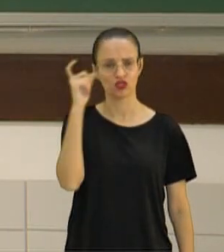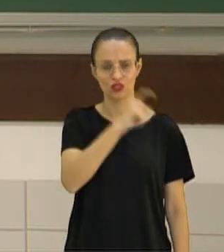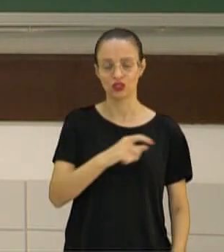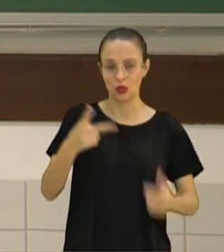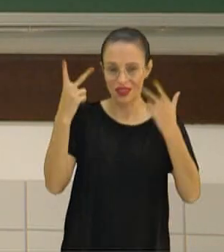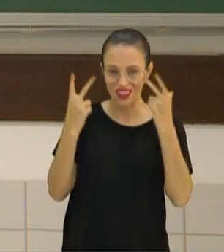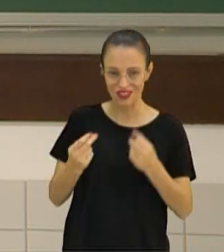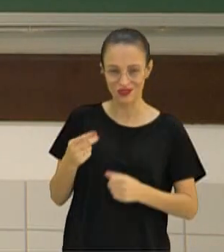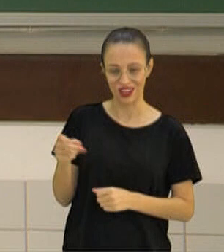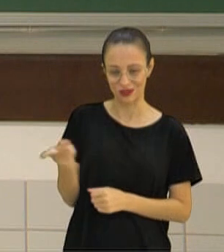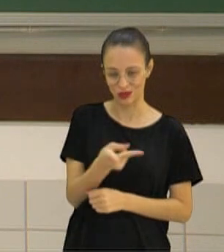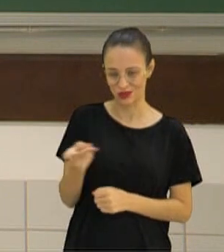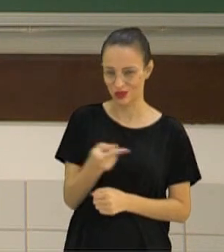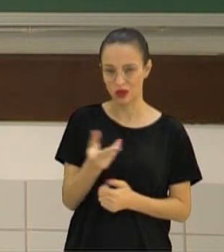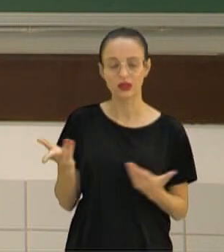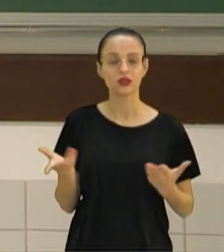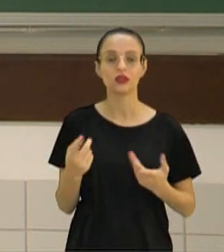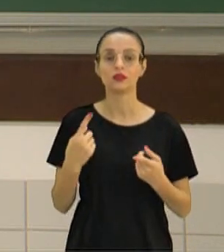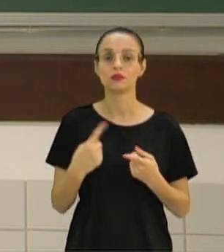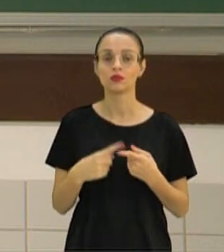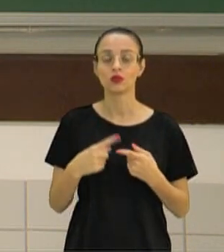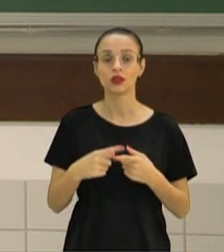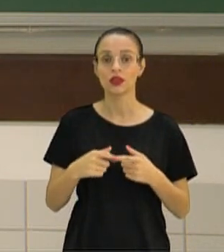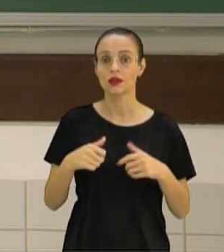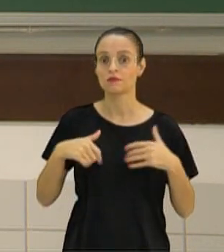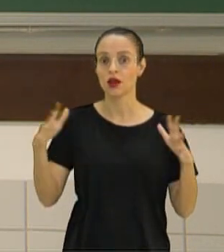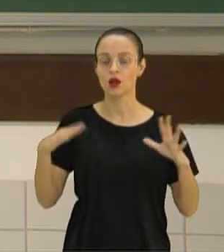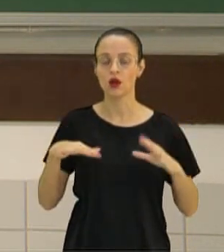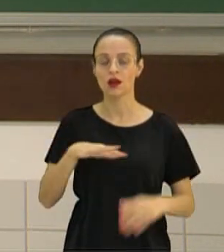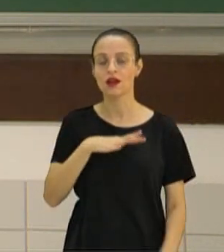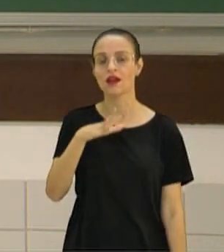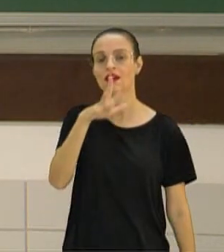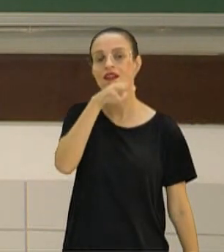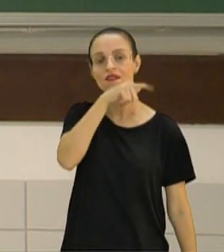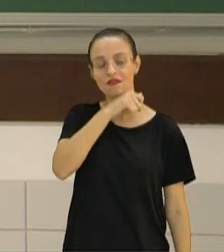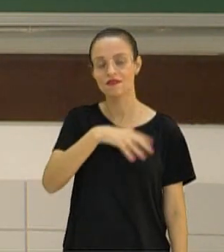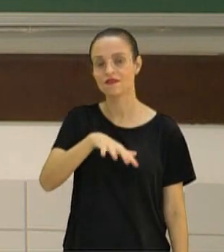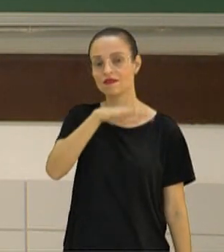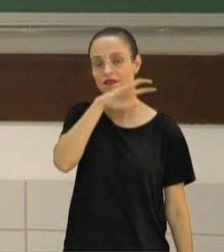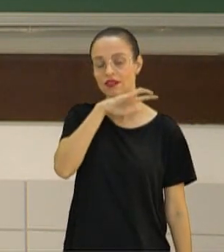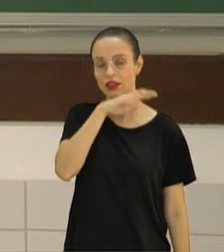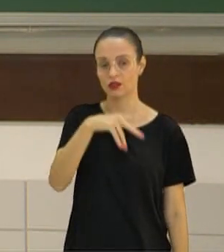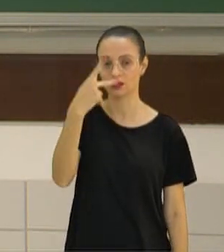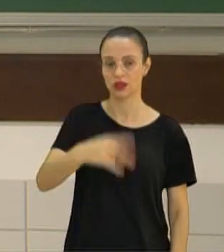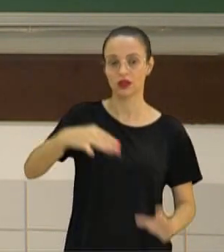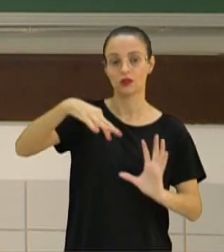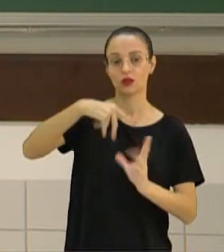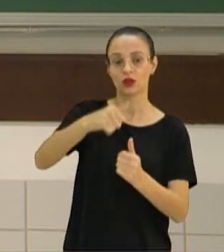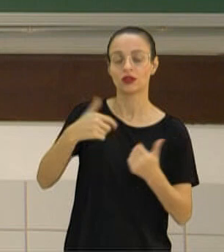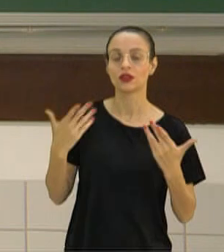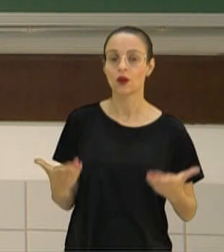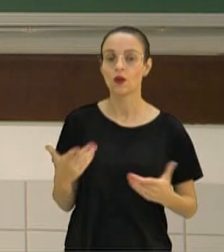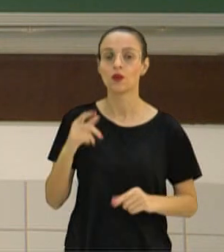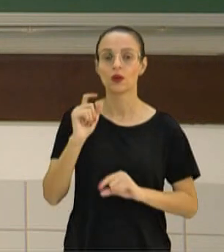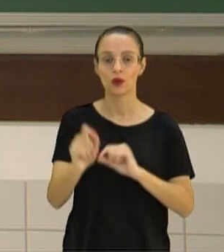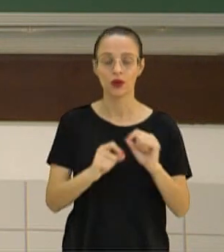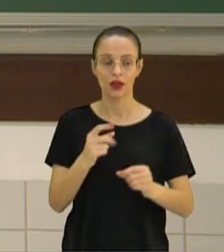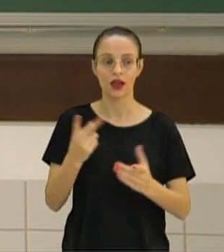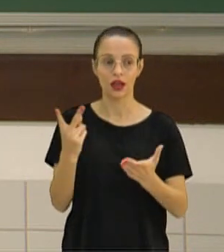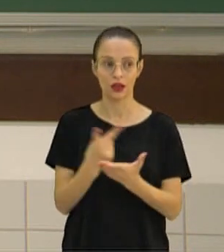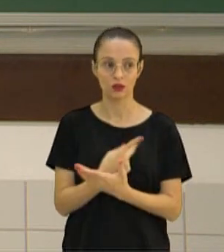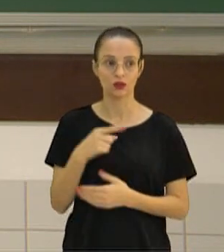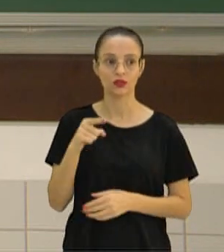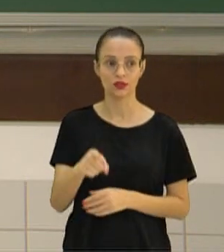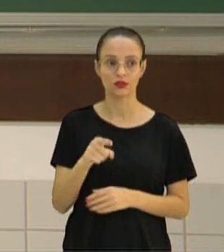natural dessas duas espécies aí, que são os dois maiores felinos que existem no planeta. E quando ocorre essa fecundação,